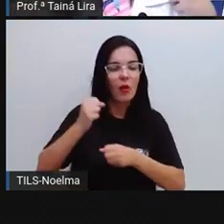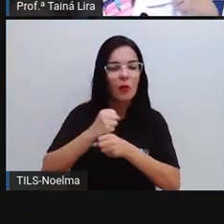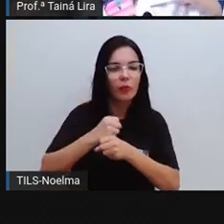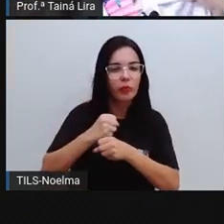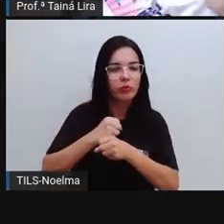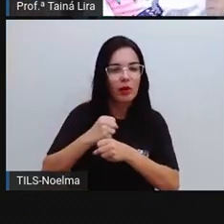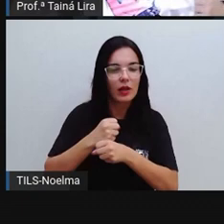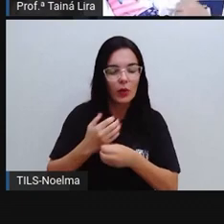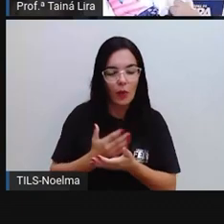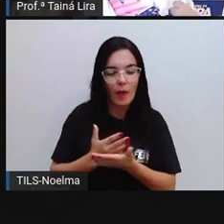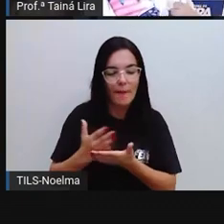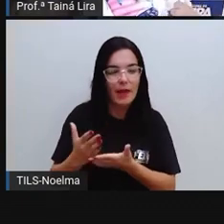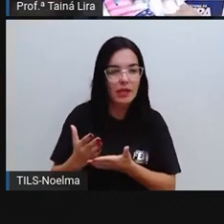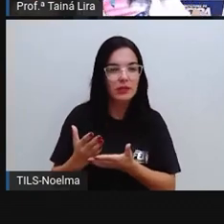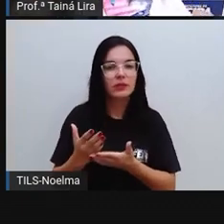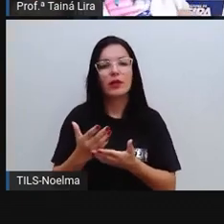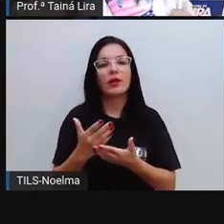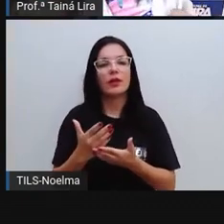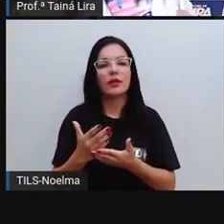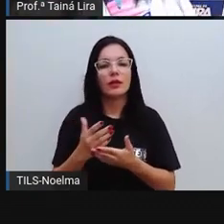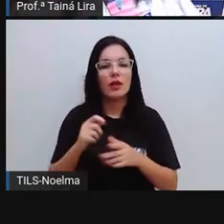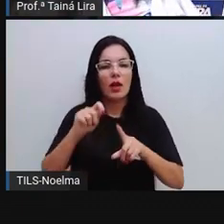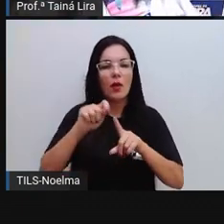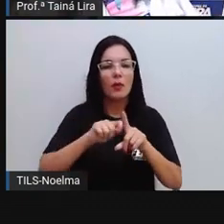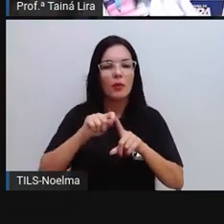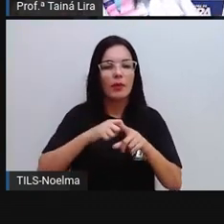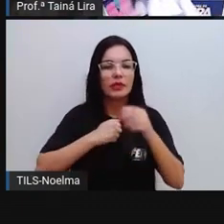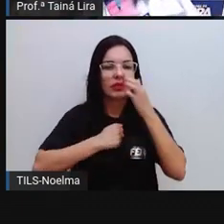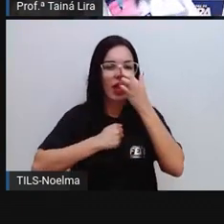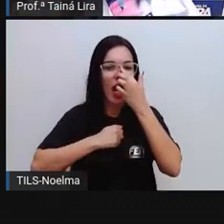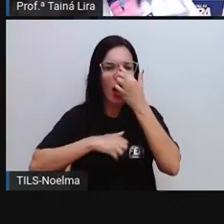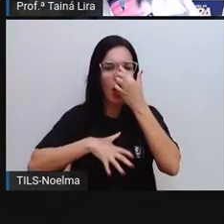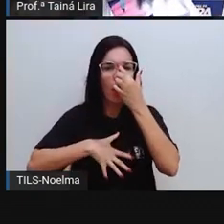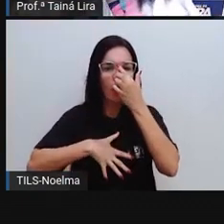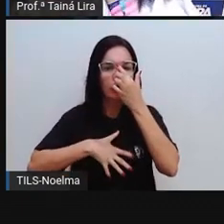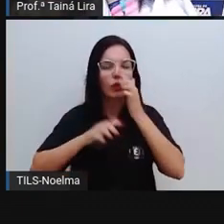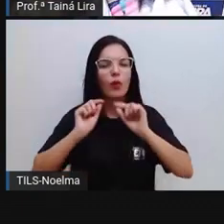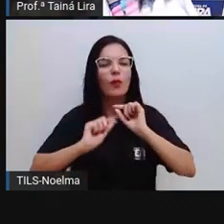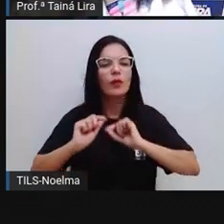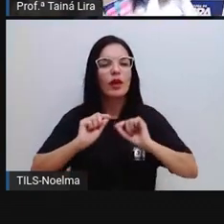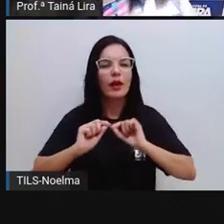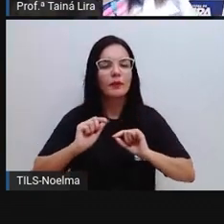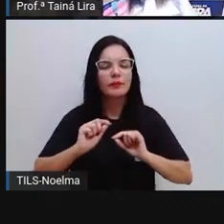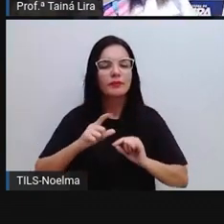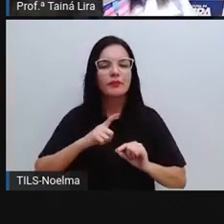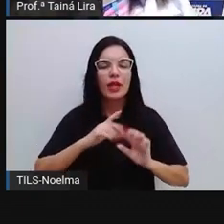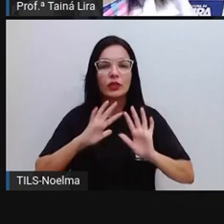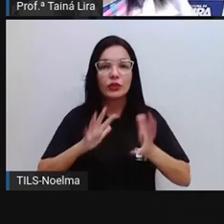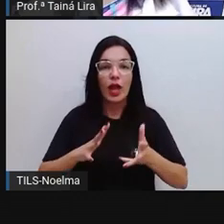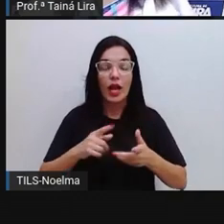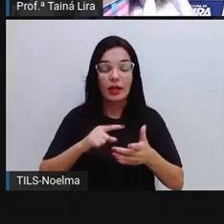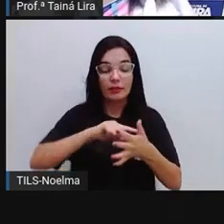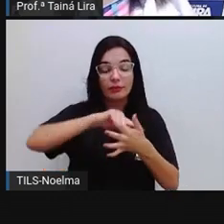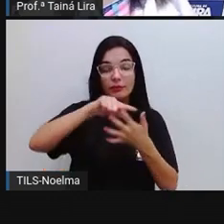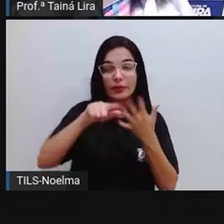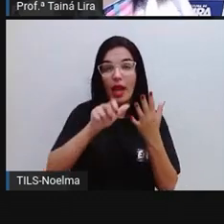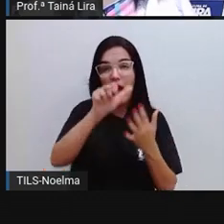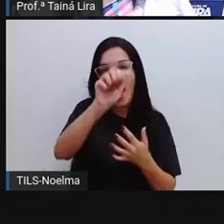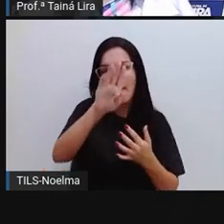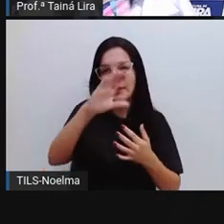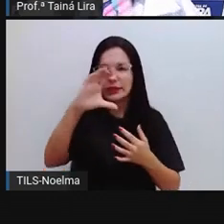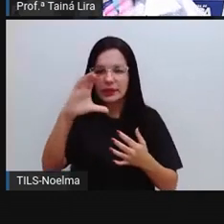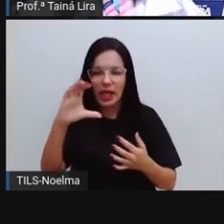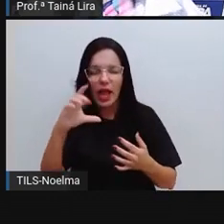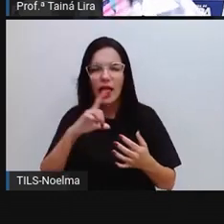letivo, né? Lá no mês de agosto, que a Pró falou com vocês que no nosso alfabeto nós temos